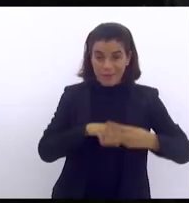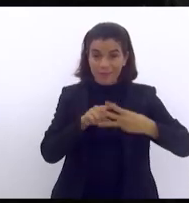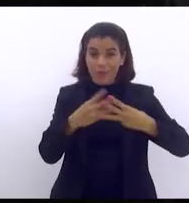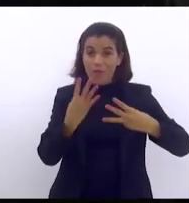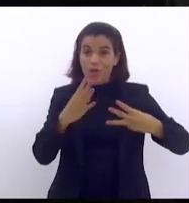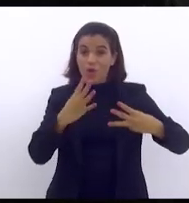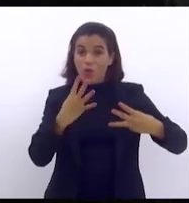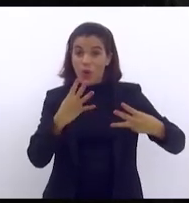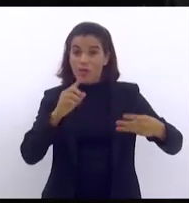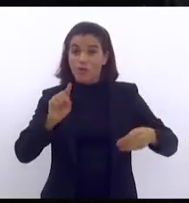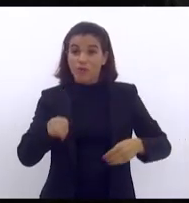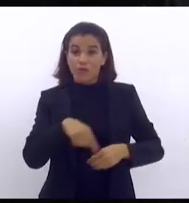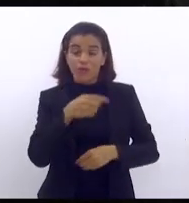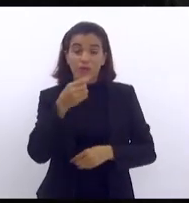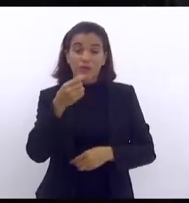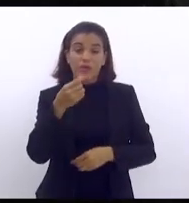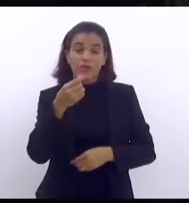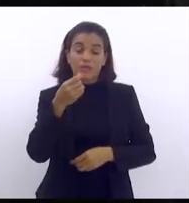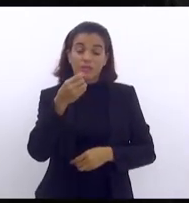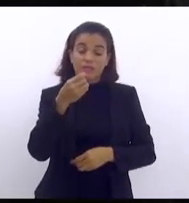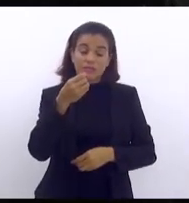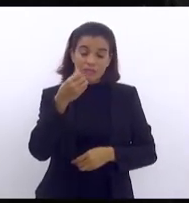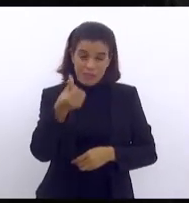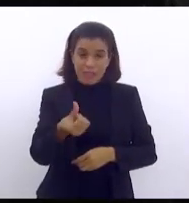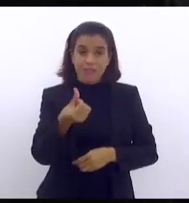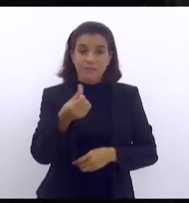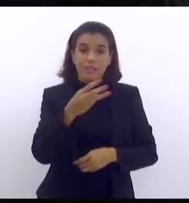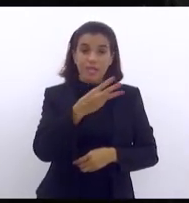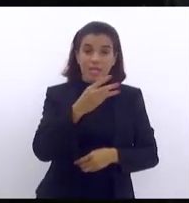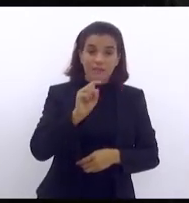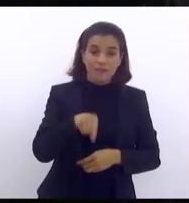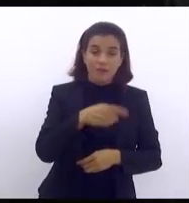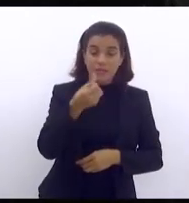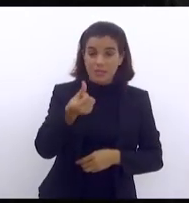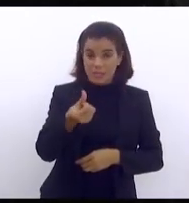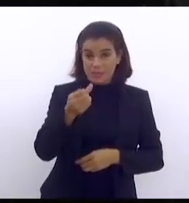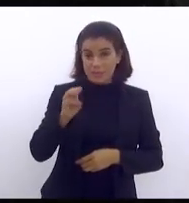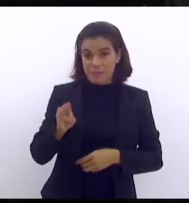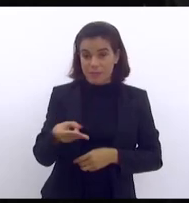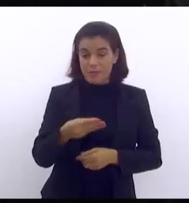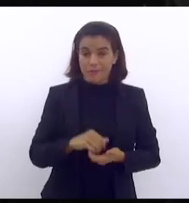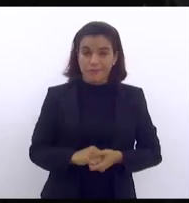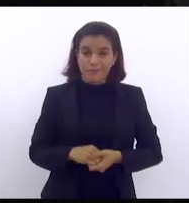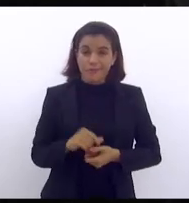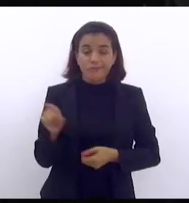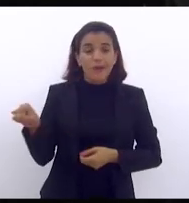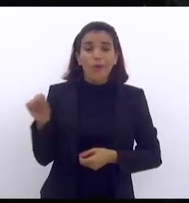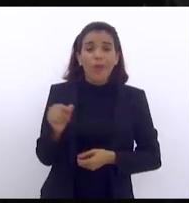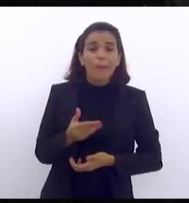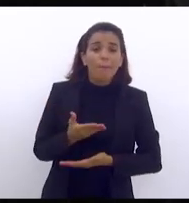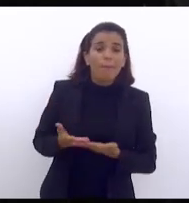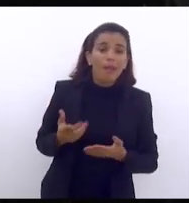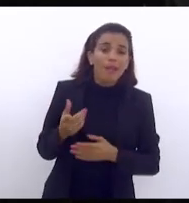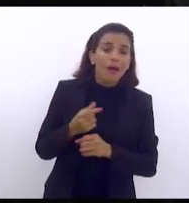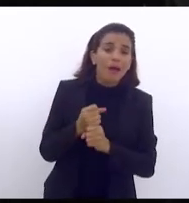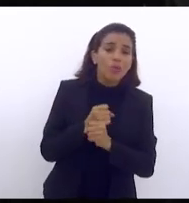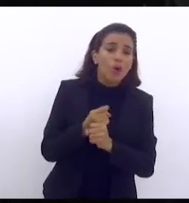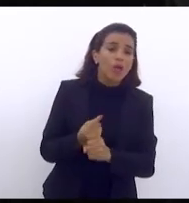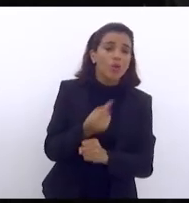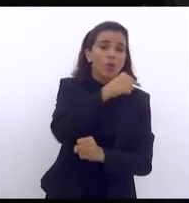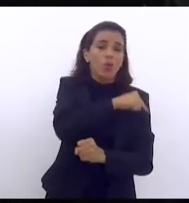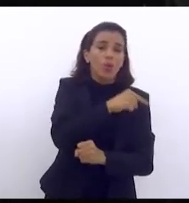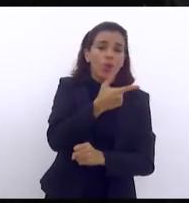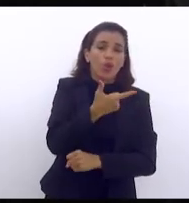,6 bilhões de reais só que tem que é só pelas perdas de 22 de